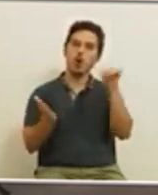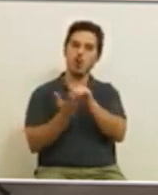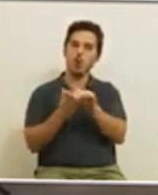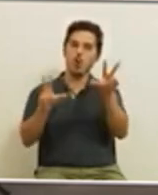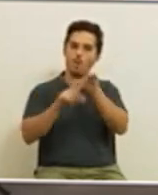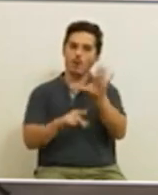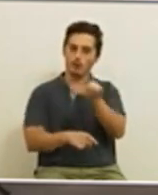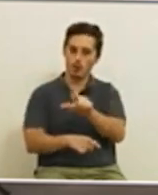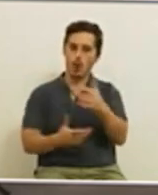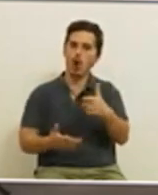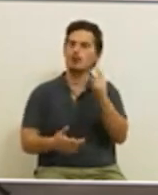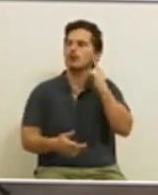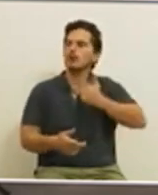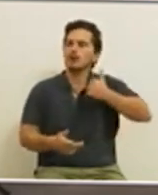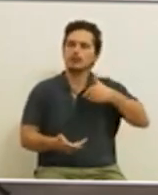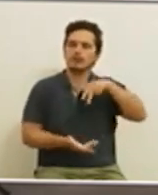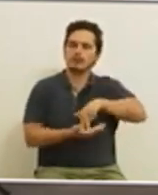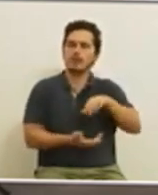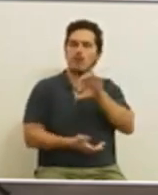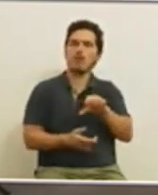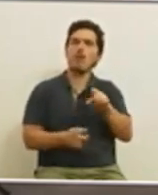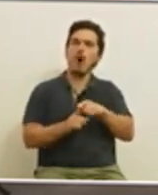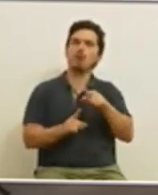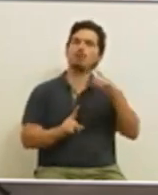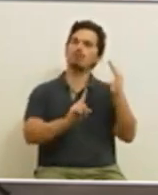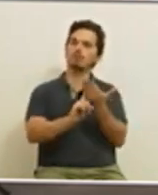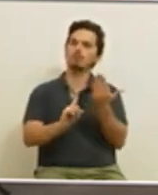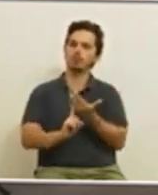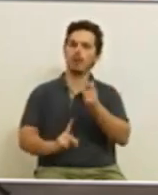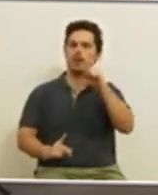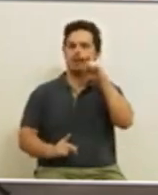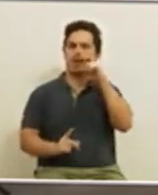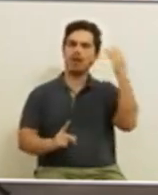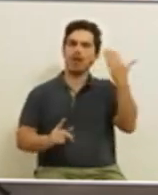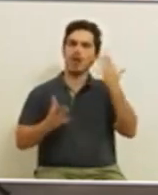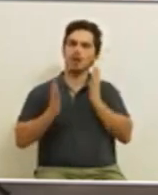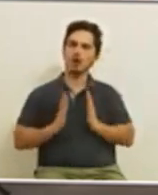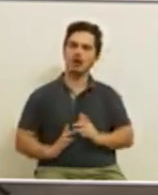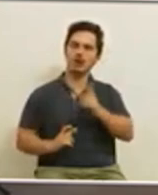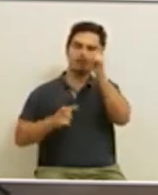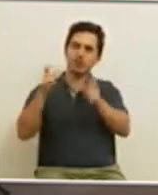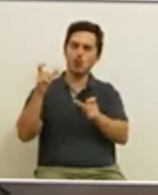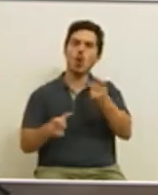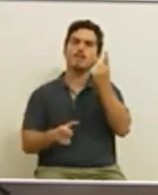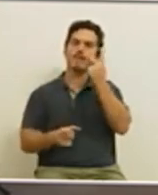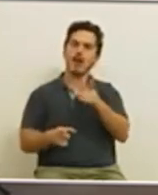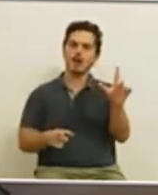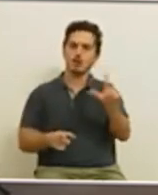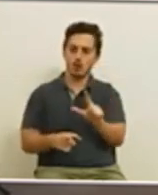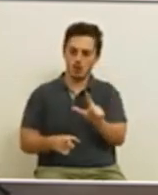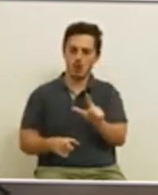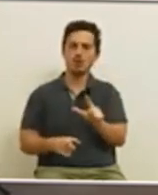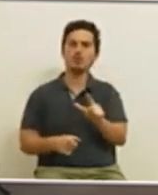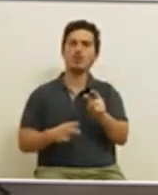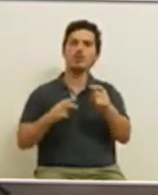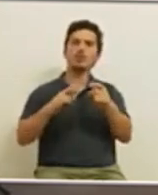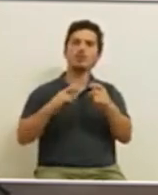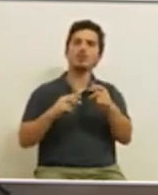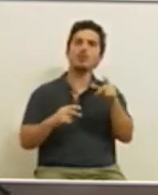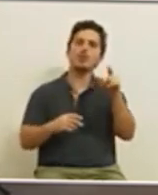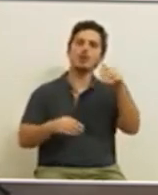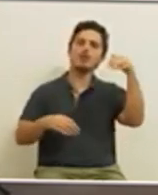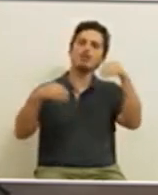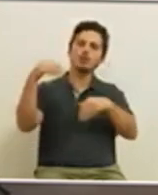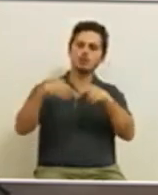Mas agora importa que se posicione de forma taxativa na defesa intransigente do direito ao descanso dos moradores da cidade de Lisboa, munícipes e